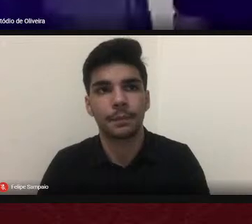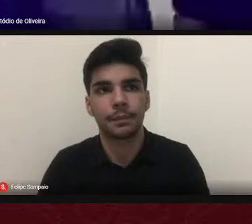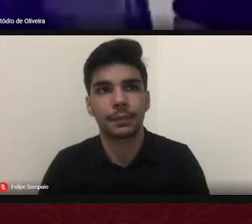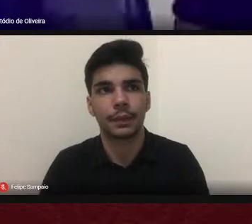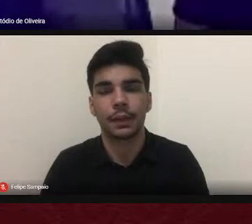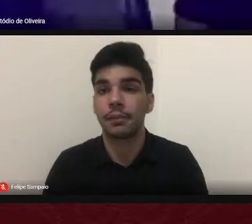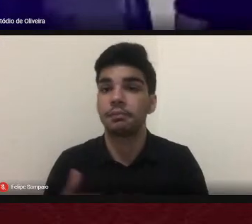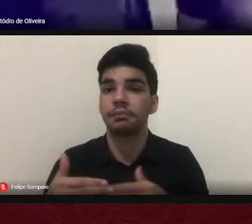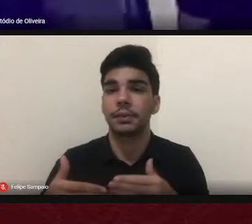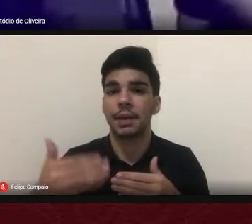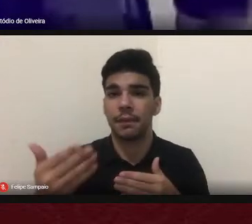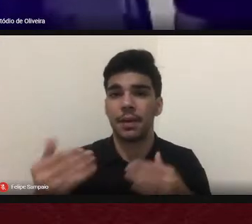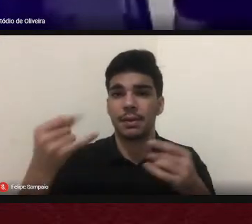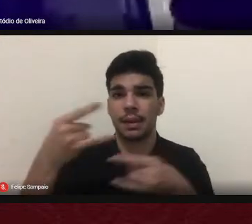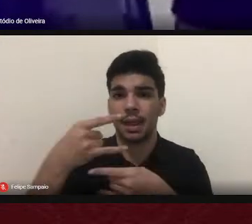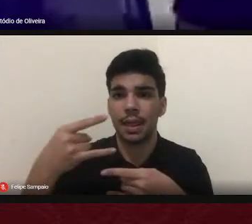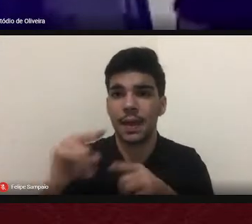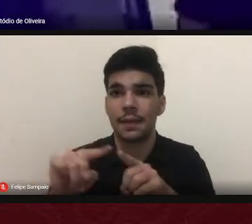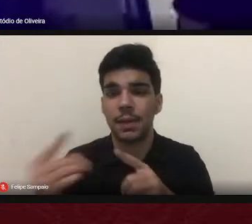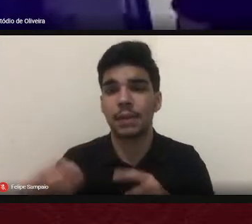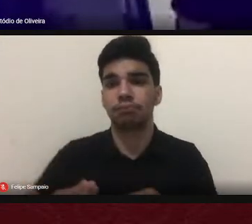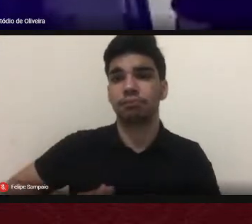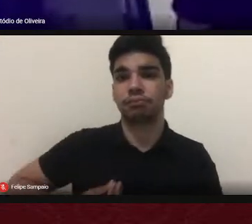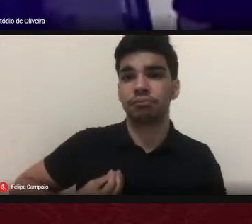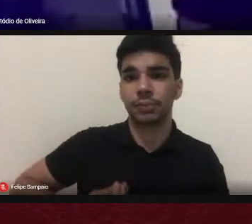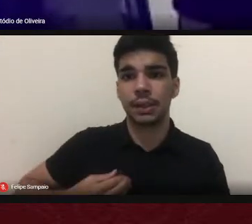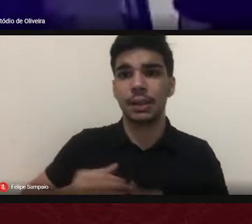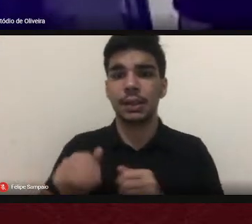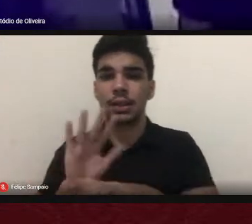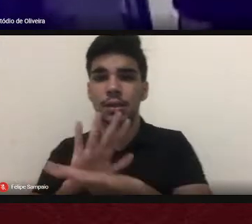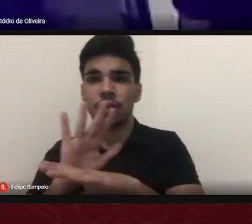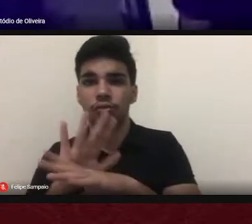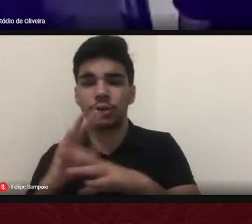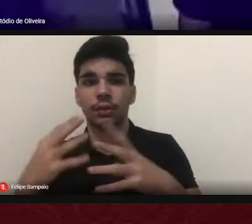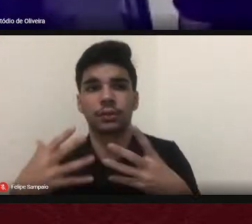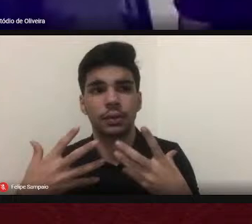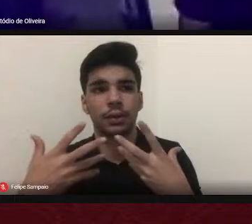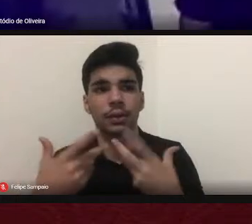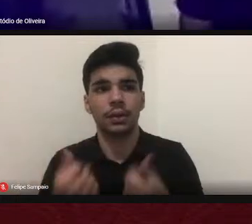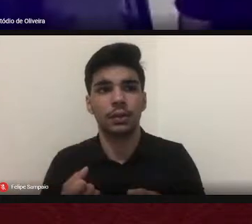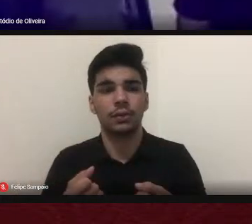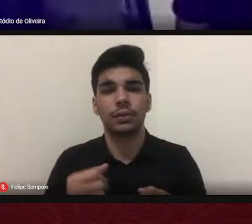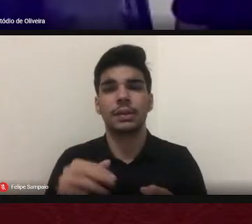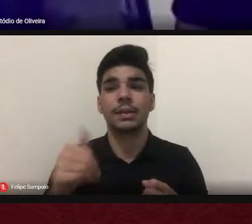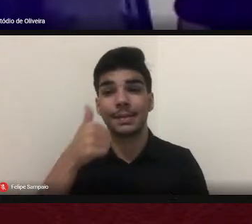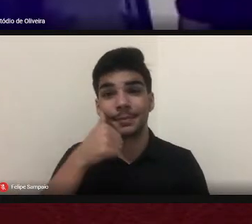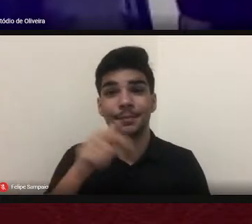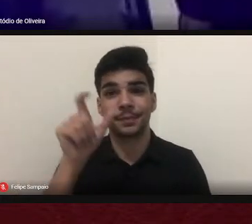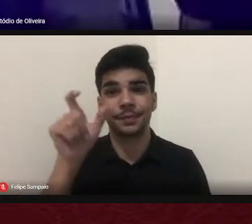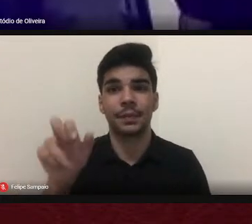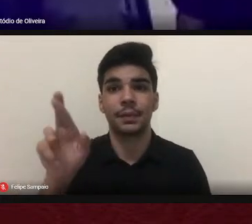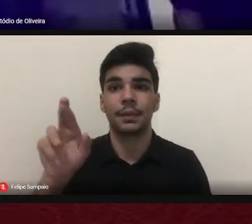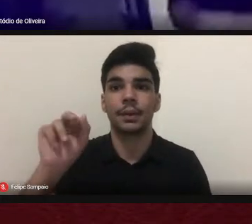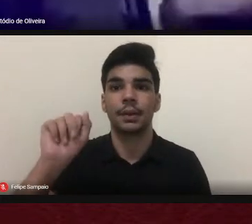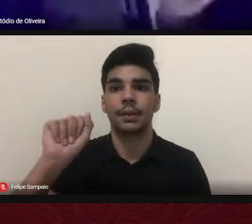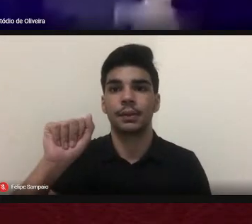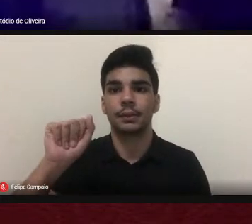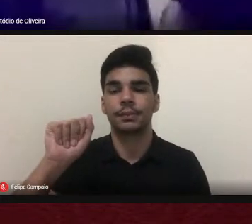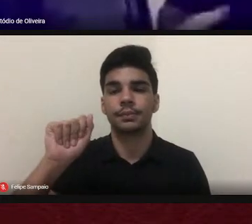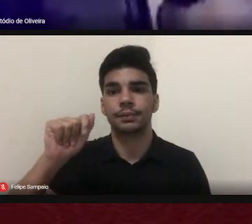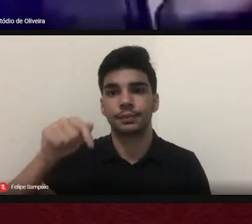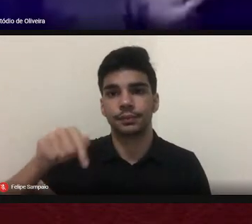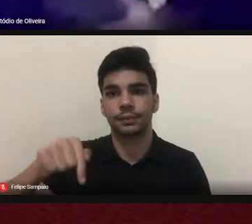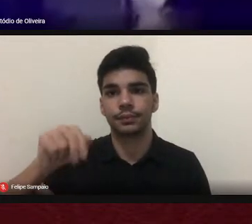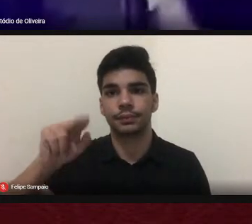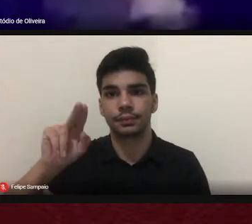faz quase tudo aí nesse lugar né a menina Raquel e por extensão o rapaz